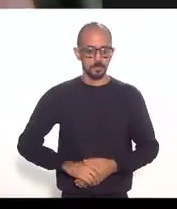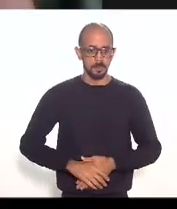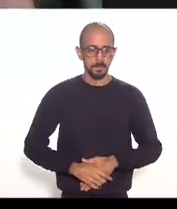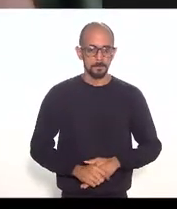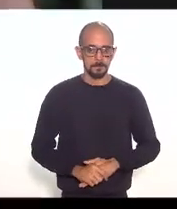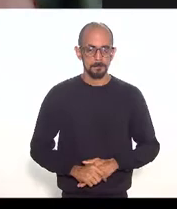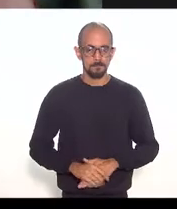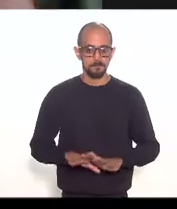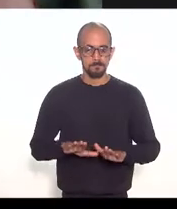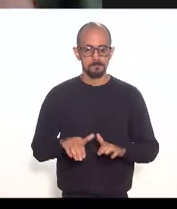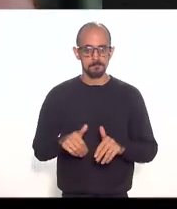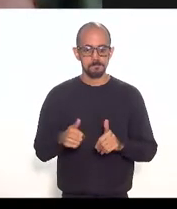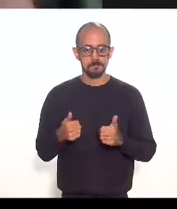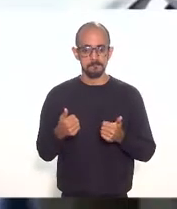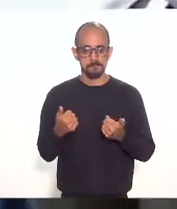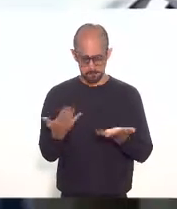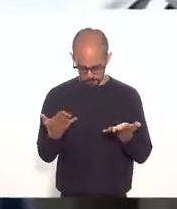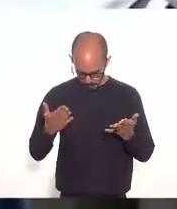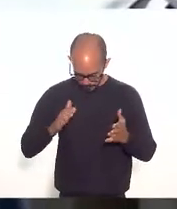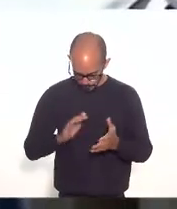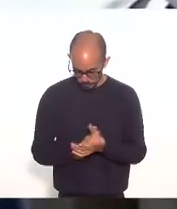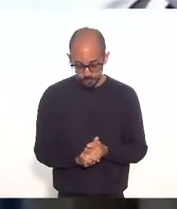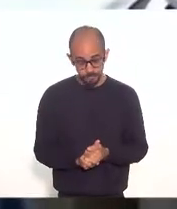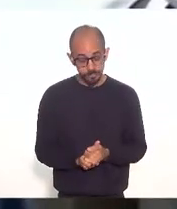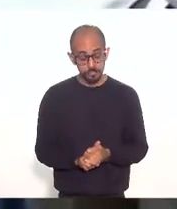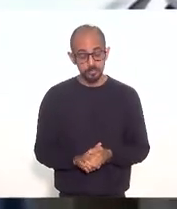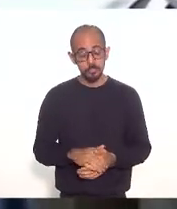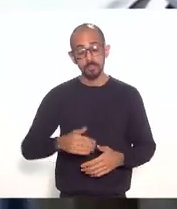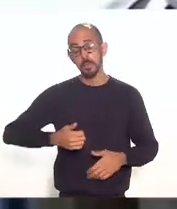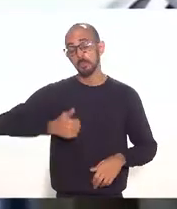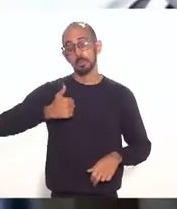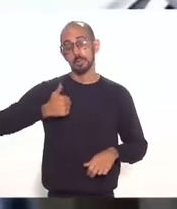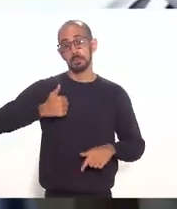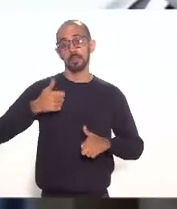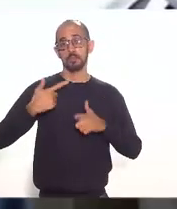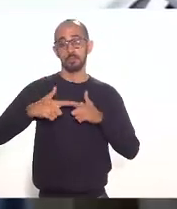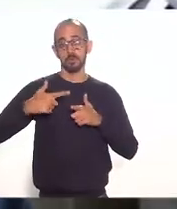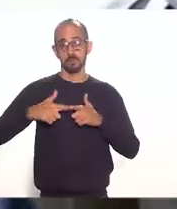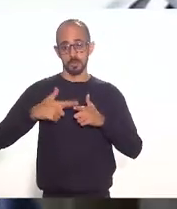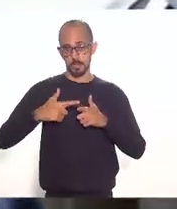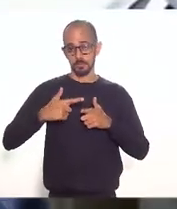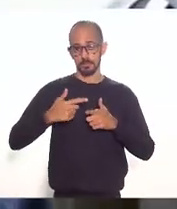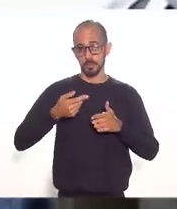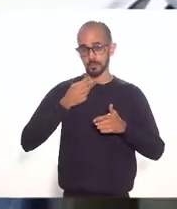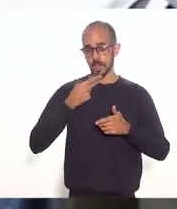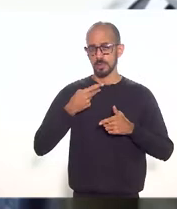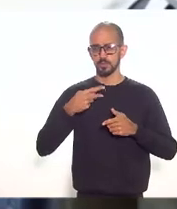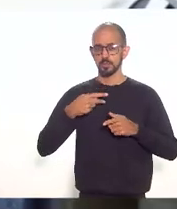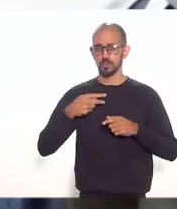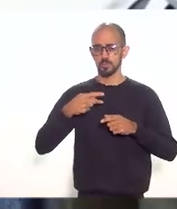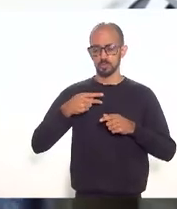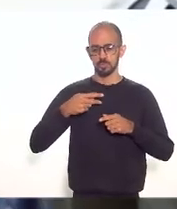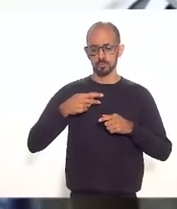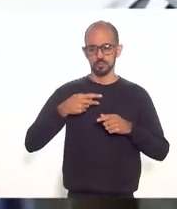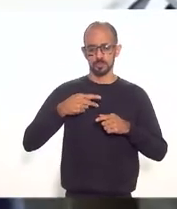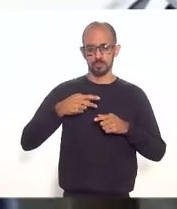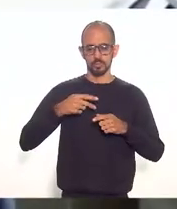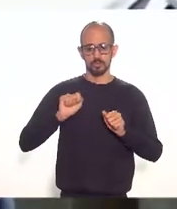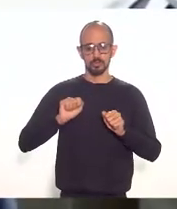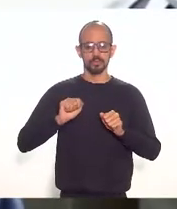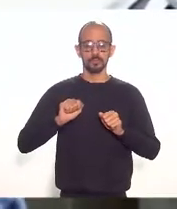Mas vamos continuar. Então, a primeira questão, eu estou falando com o pessoal do governo que preparou o projeto,